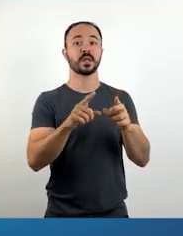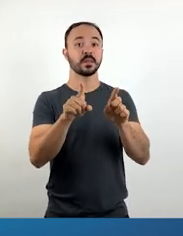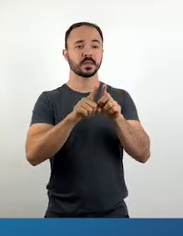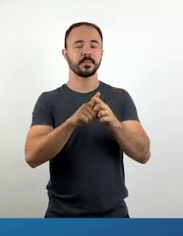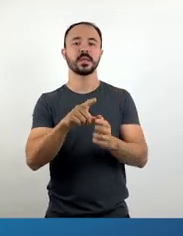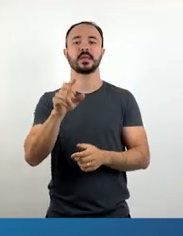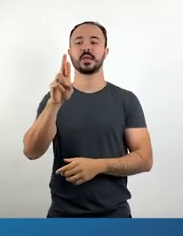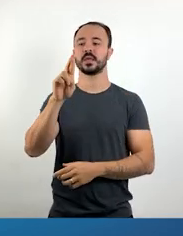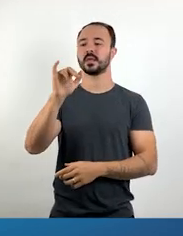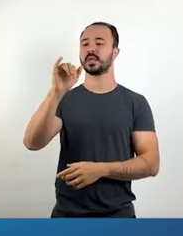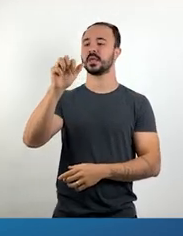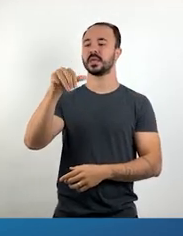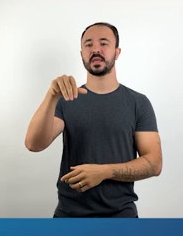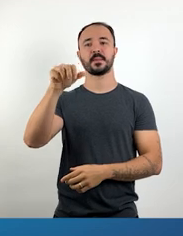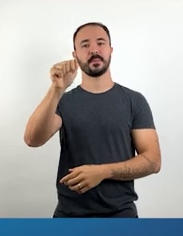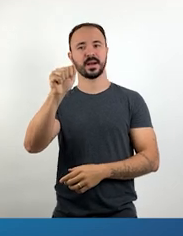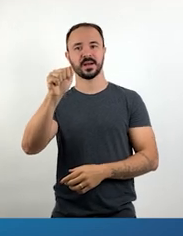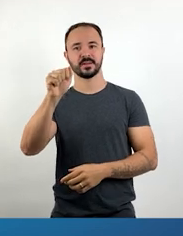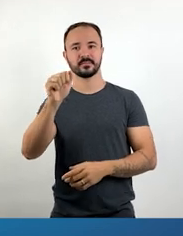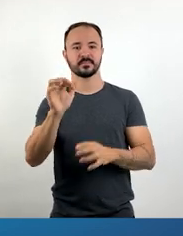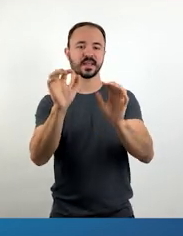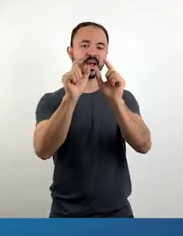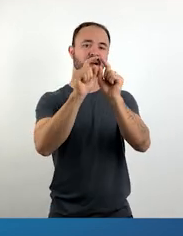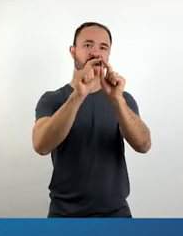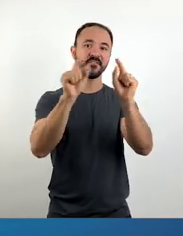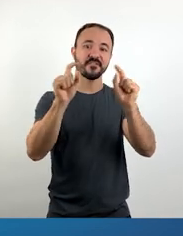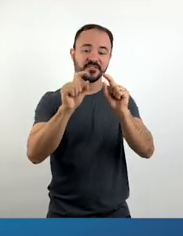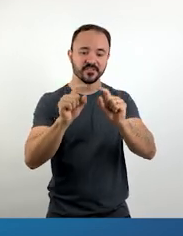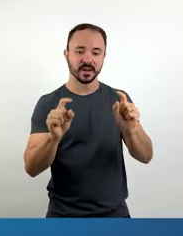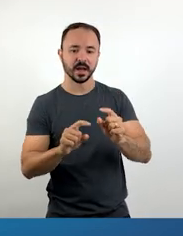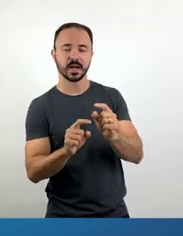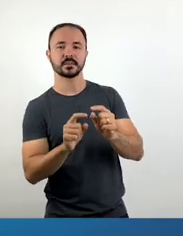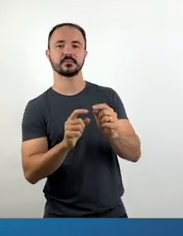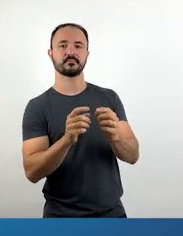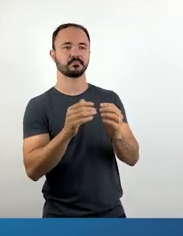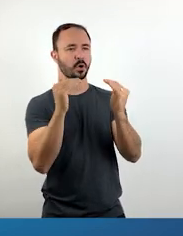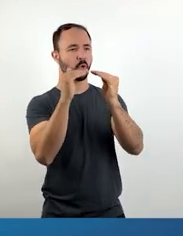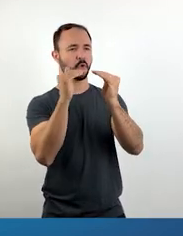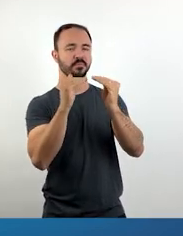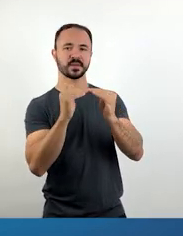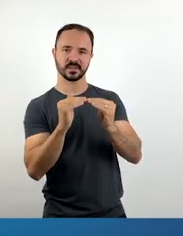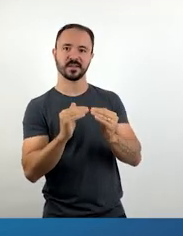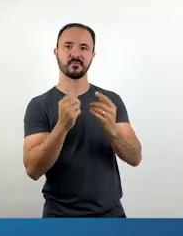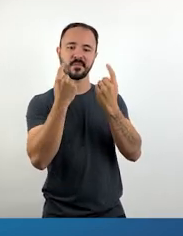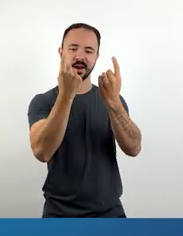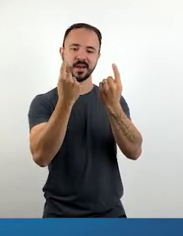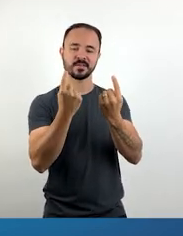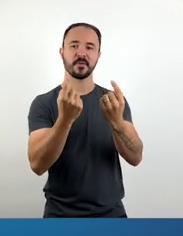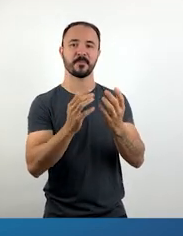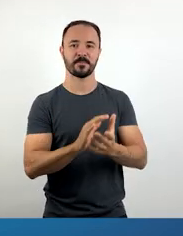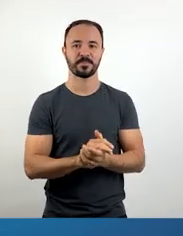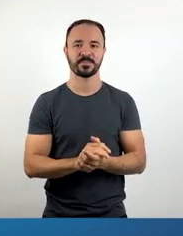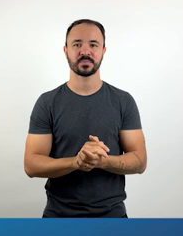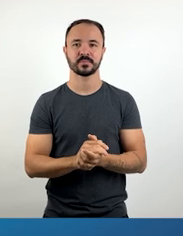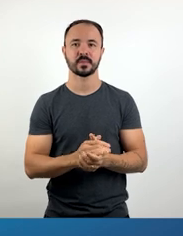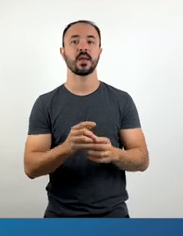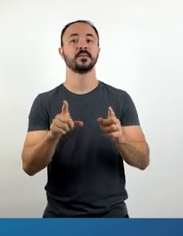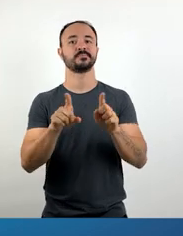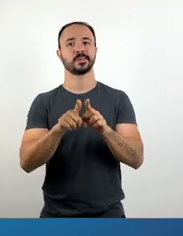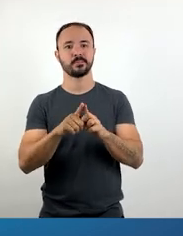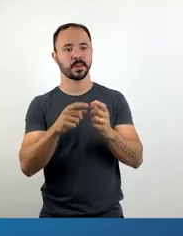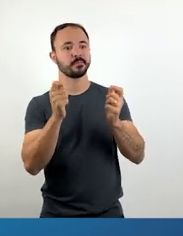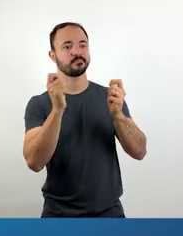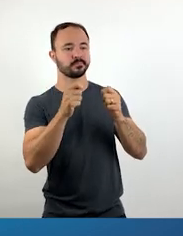rimas, abordagem de temas regionais, como a religião, o folclore, a política, a realidade